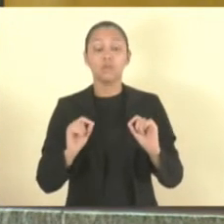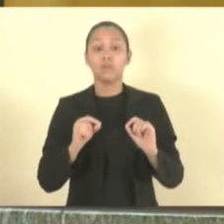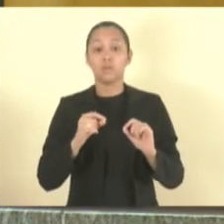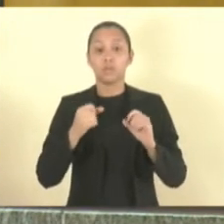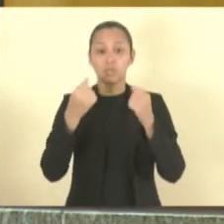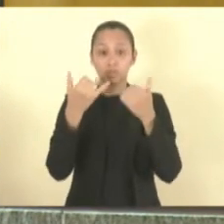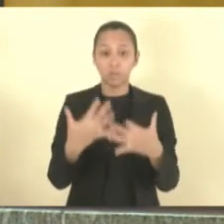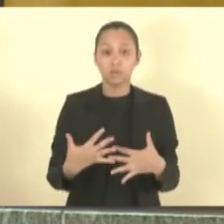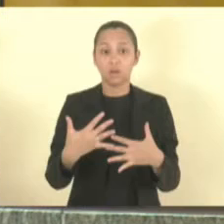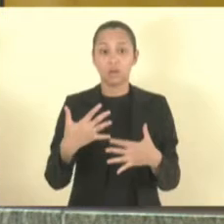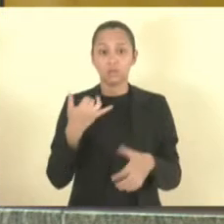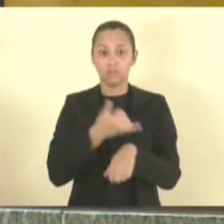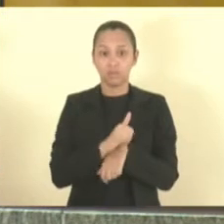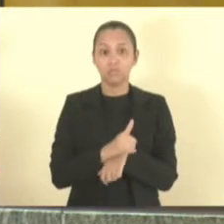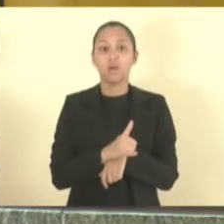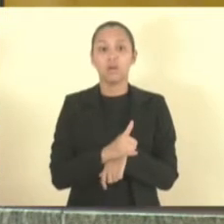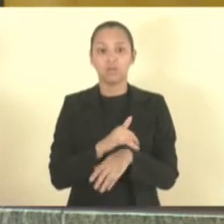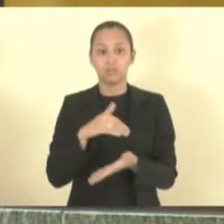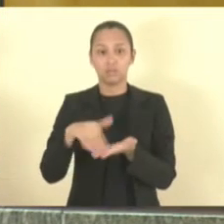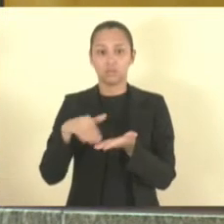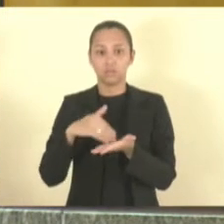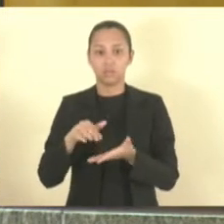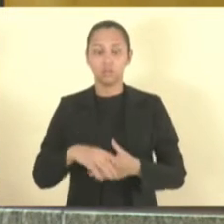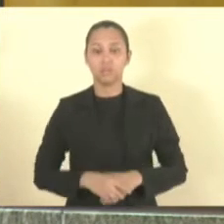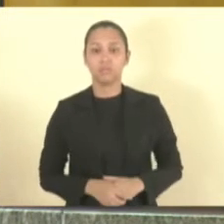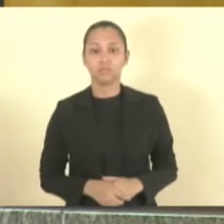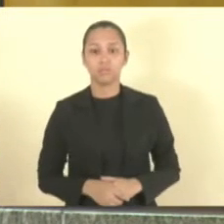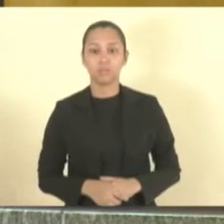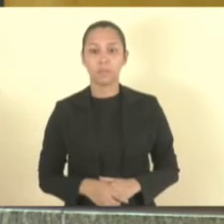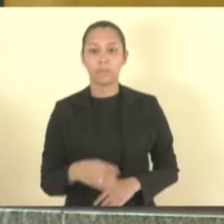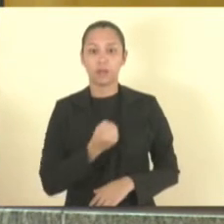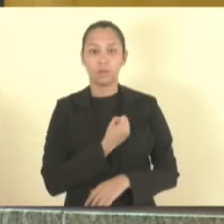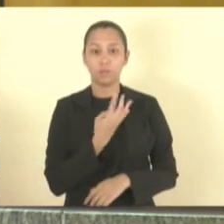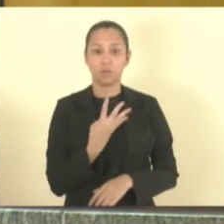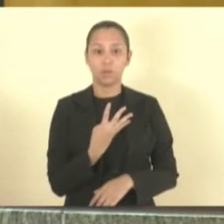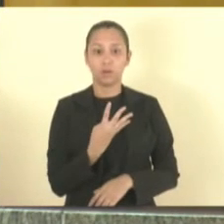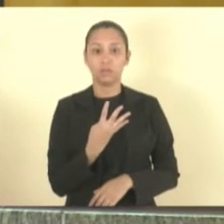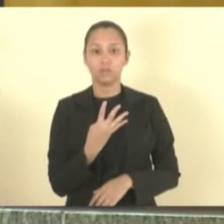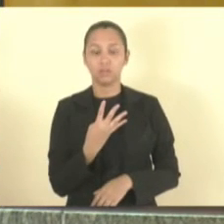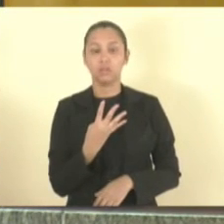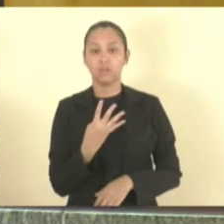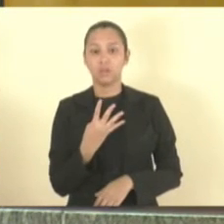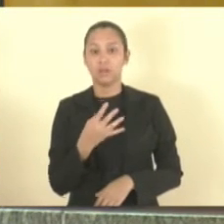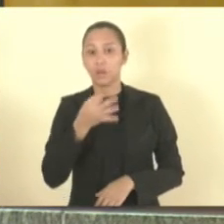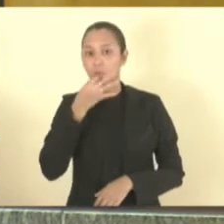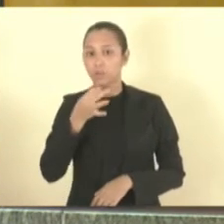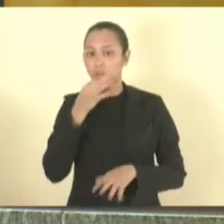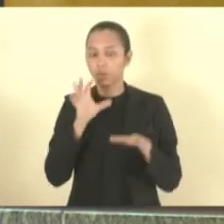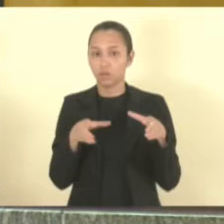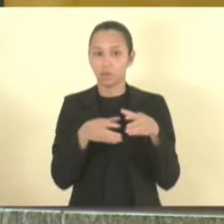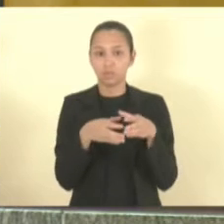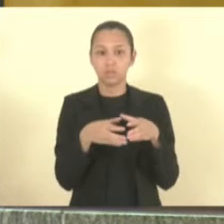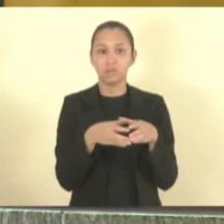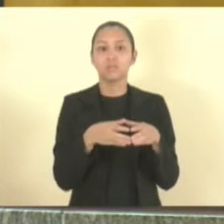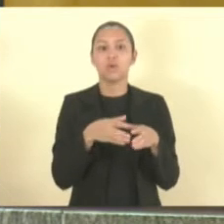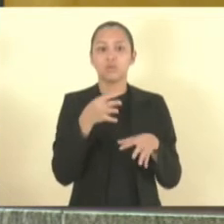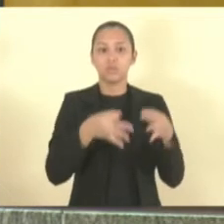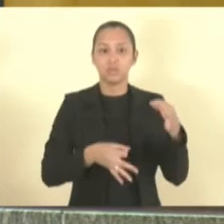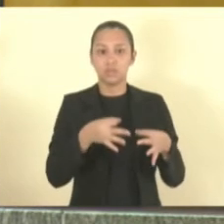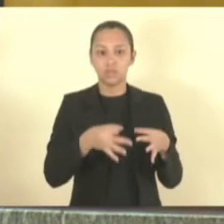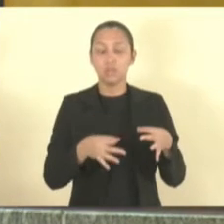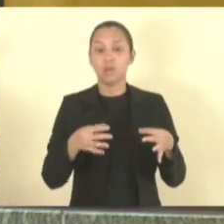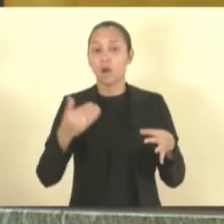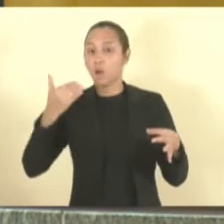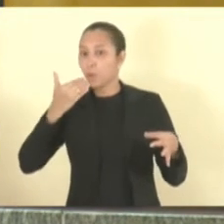justificada ausência à Secretaria. O item 4 é um parecer da Comissão de Justiça ao